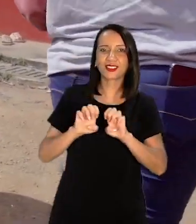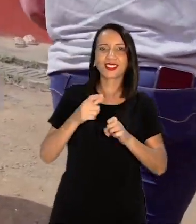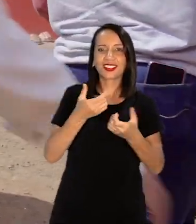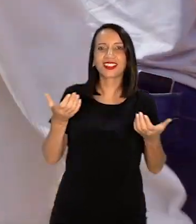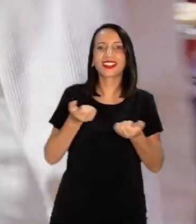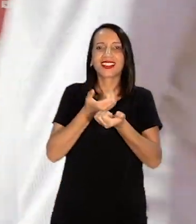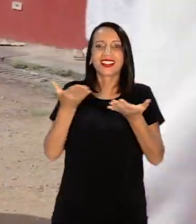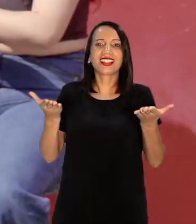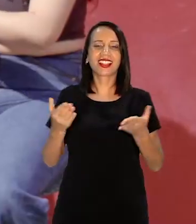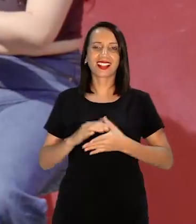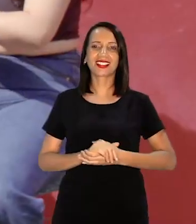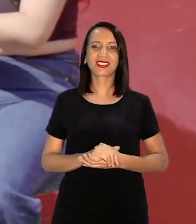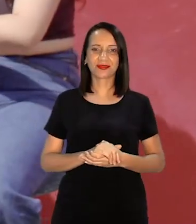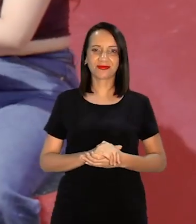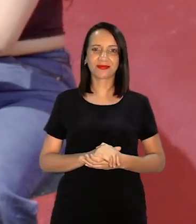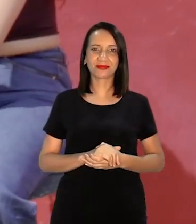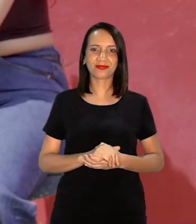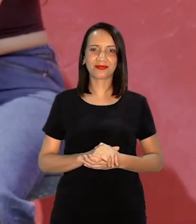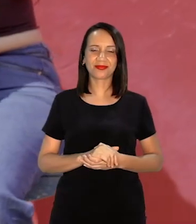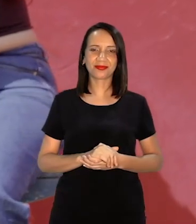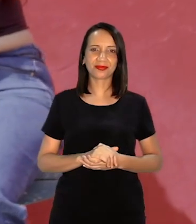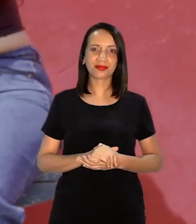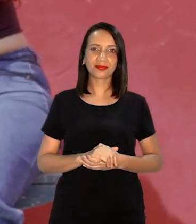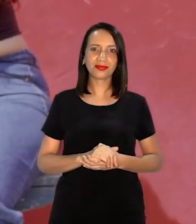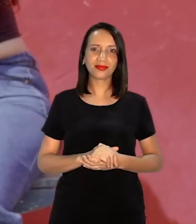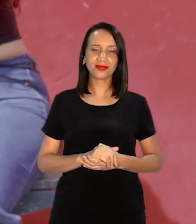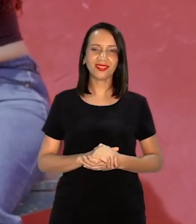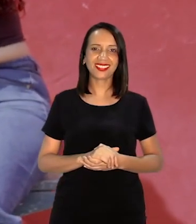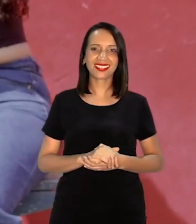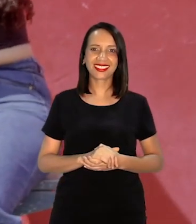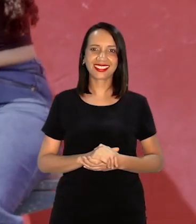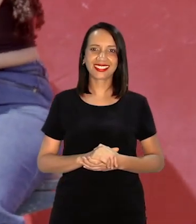pátio Os alunos preparam sanduíches E se sentam em bancos